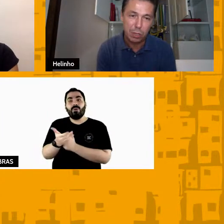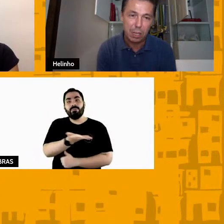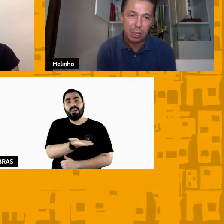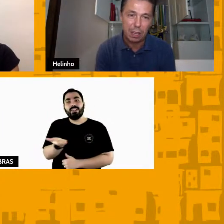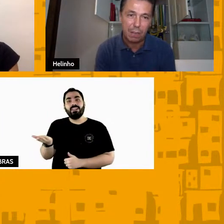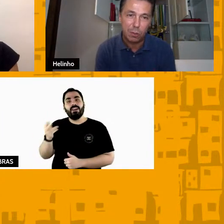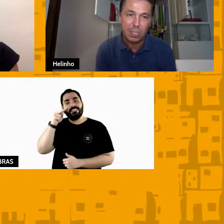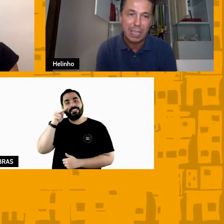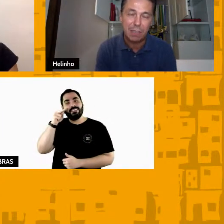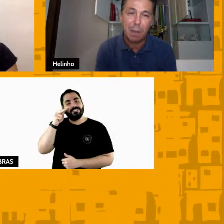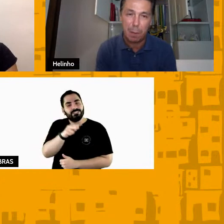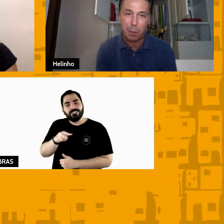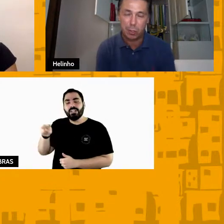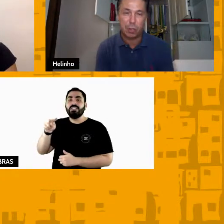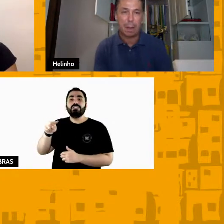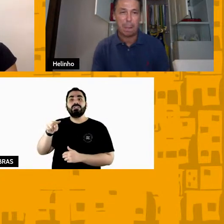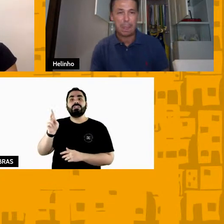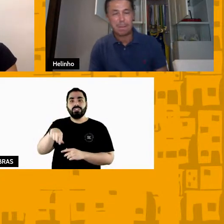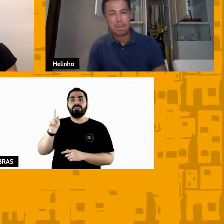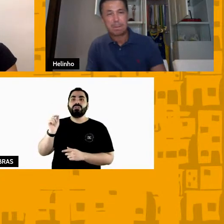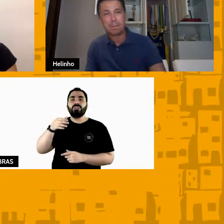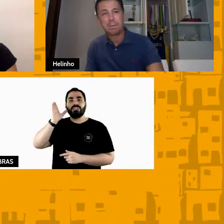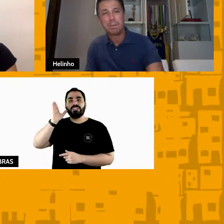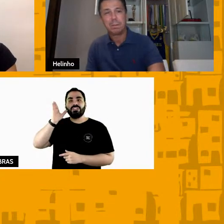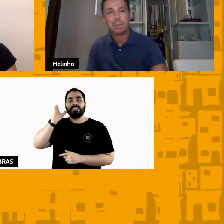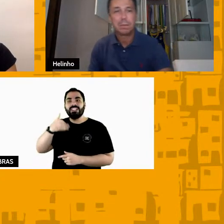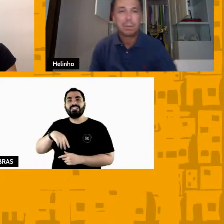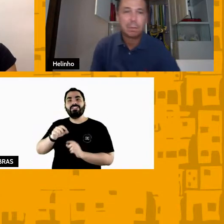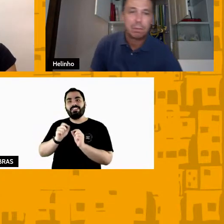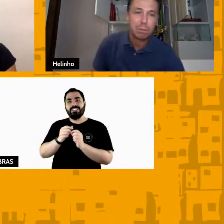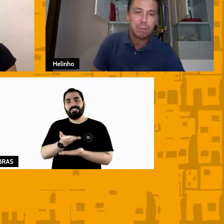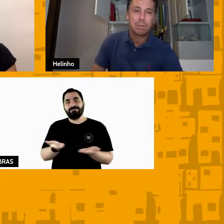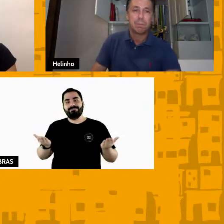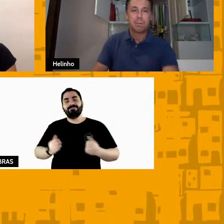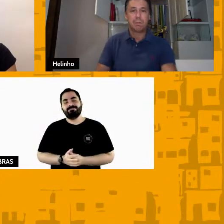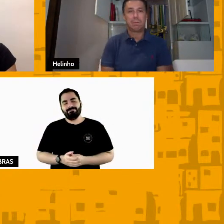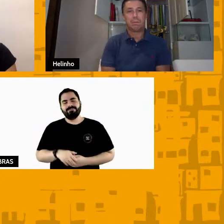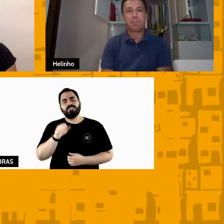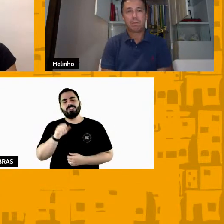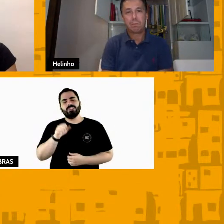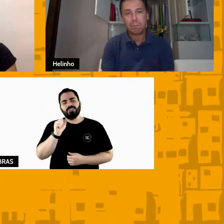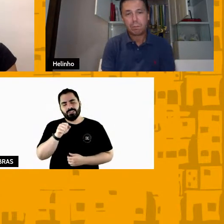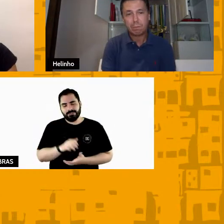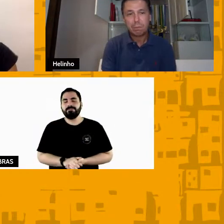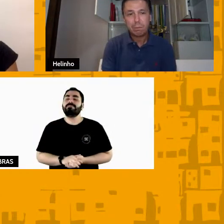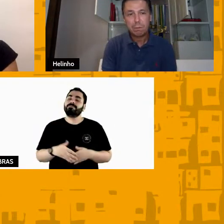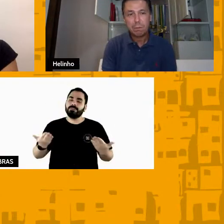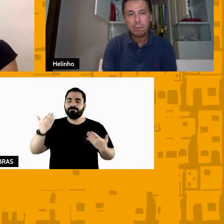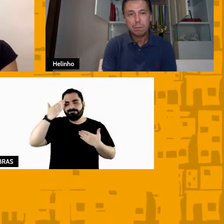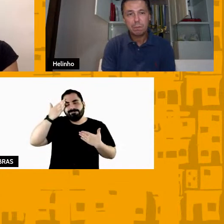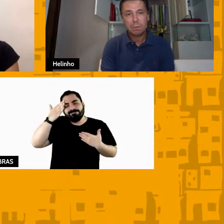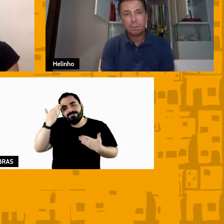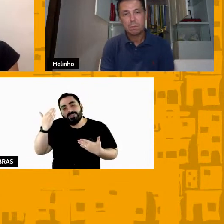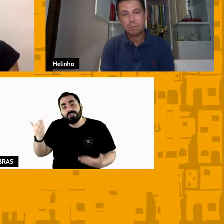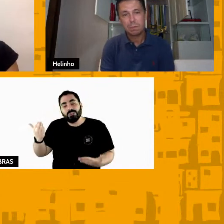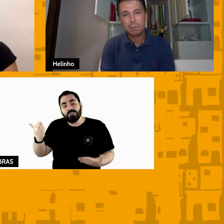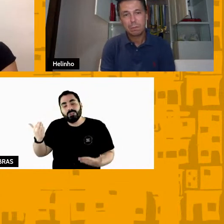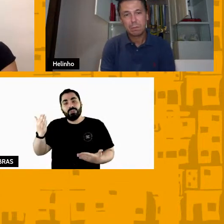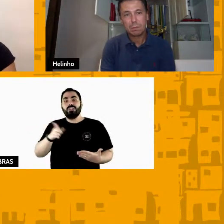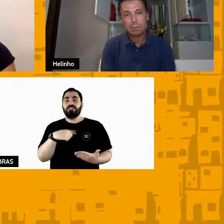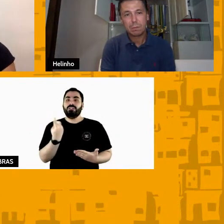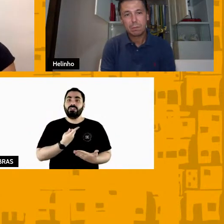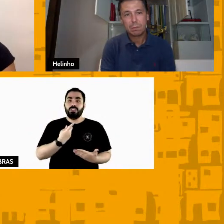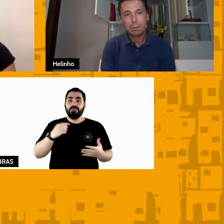tudo isso que o SESC vai proporcionar é isso aí muito obrigado você sabe que nós estamos criando aí uma ponte